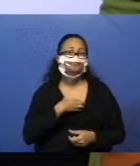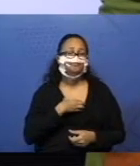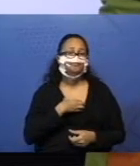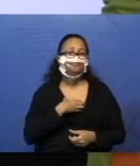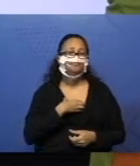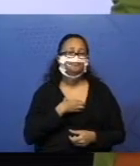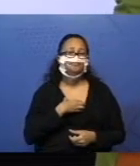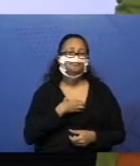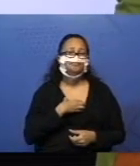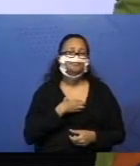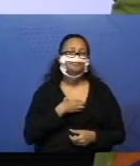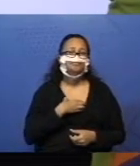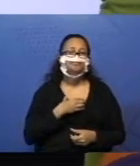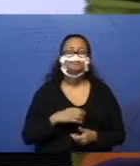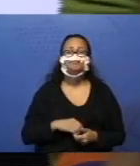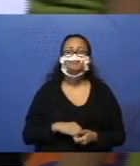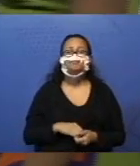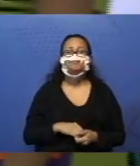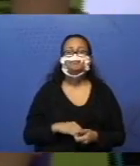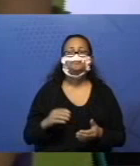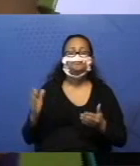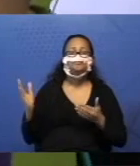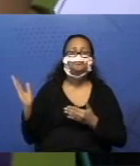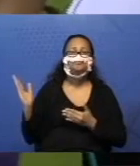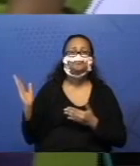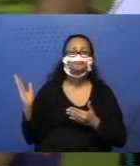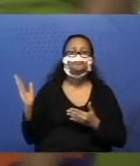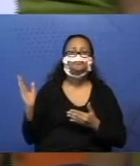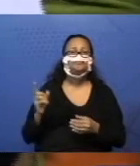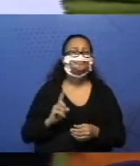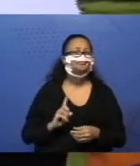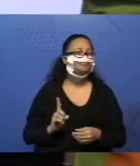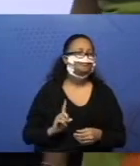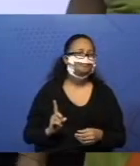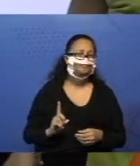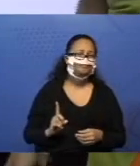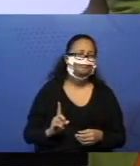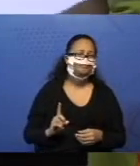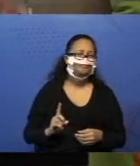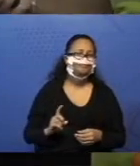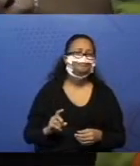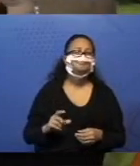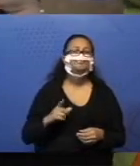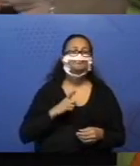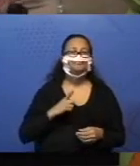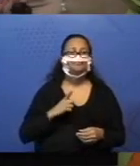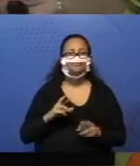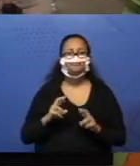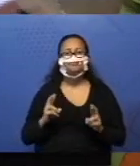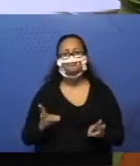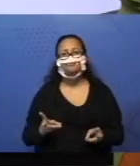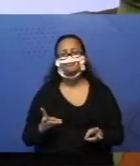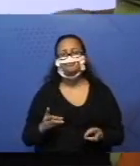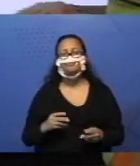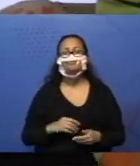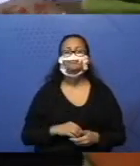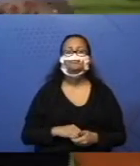Que não seja nem estas, nem essa aqui que eu já coloquei. Tem mais, não tem? Vamos lá.